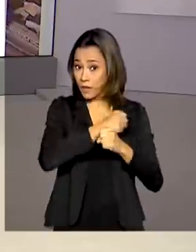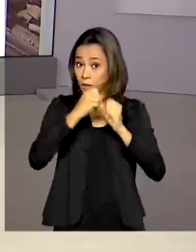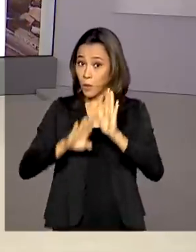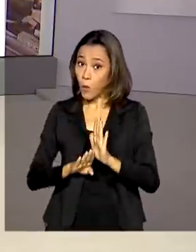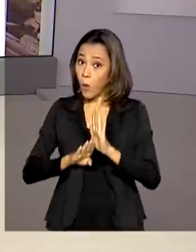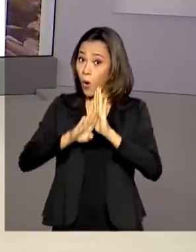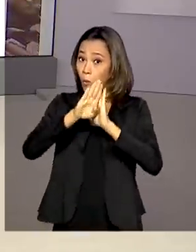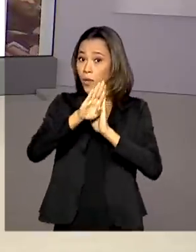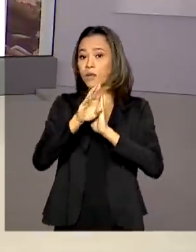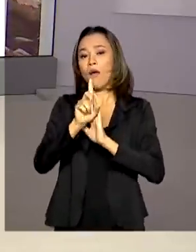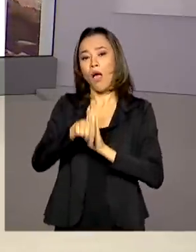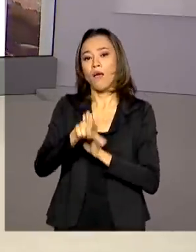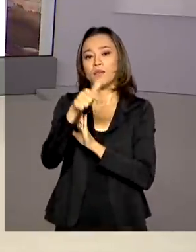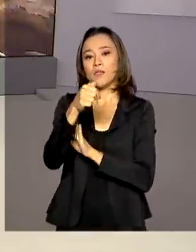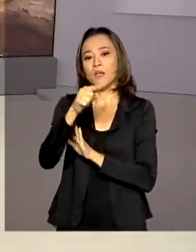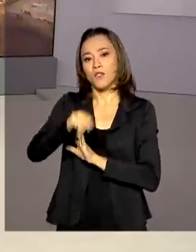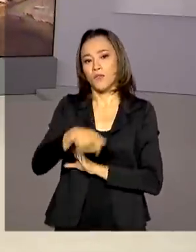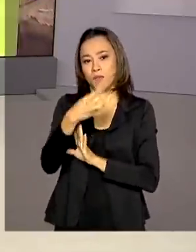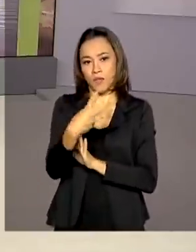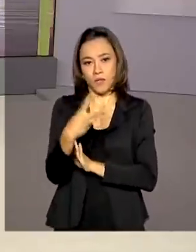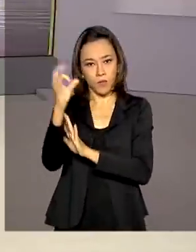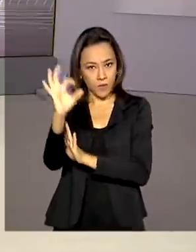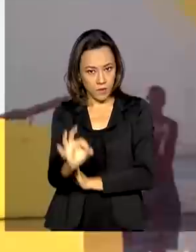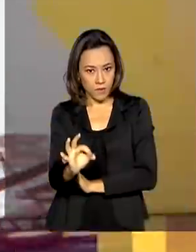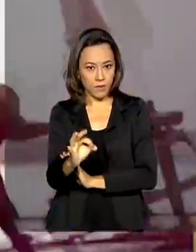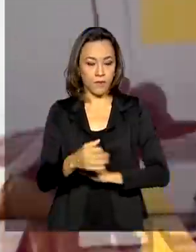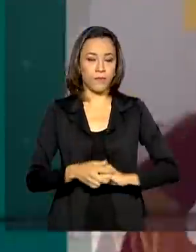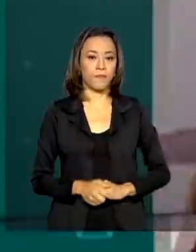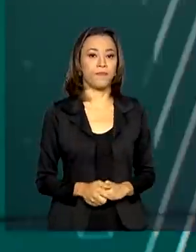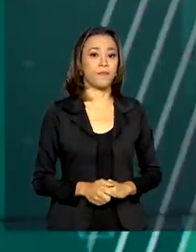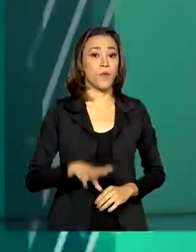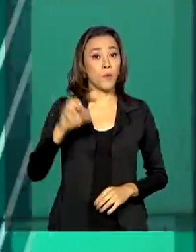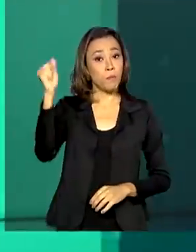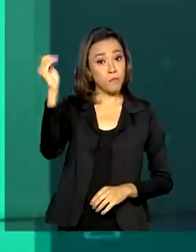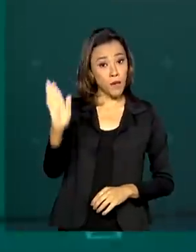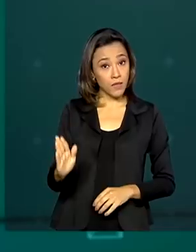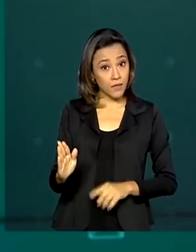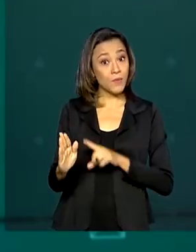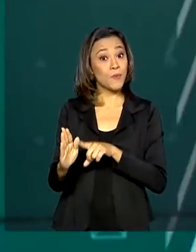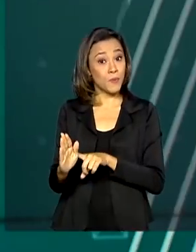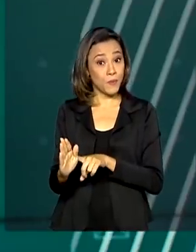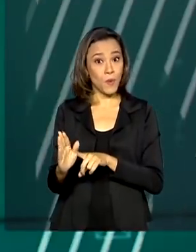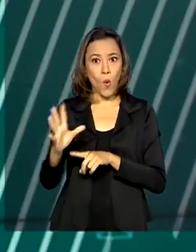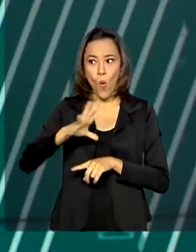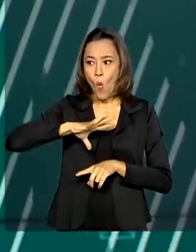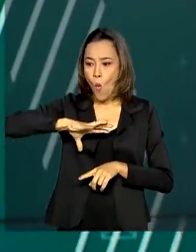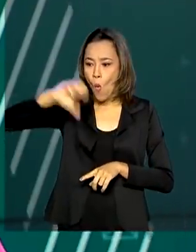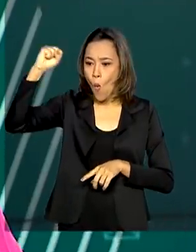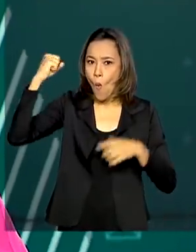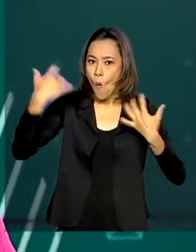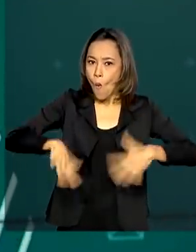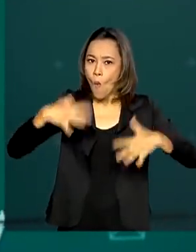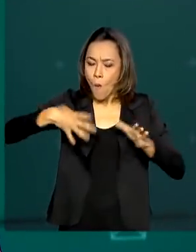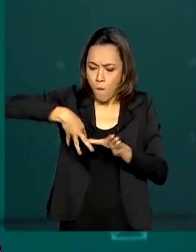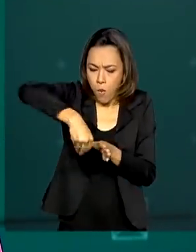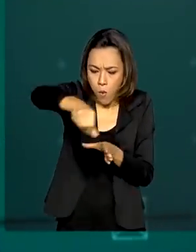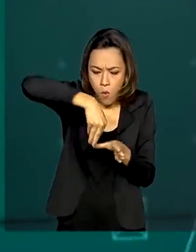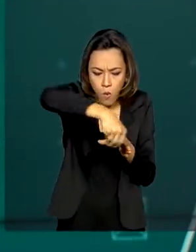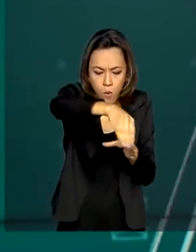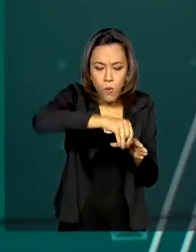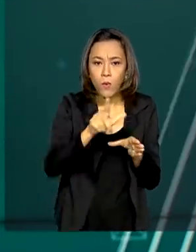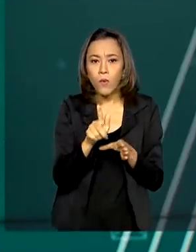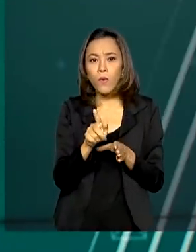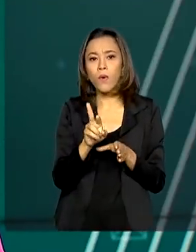vendas foi de 7,3%. O Brasil caminha para um novo recorte na produção de grãos. A